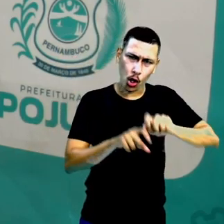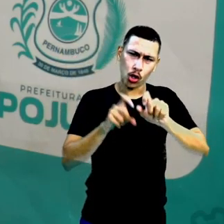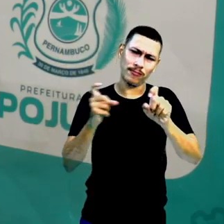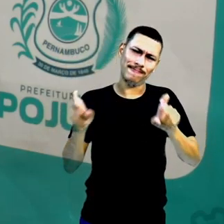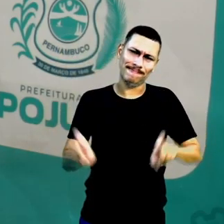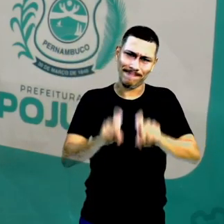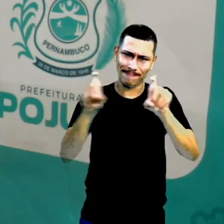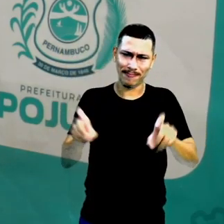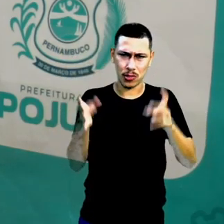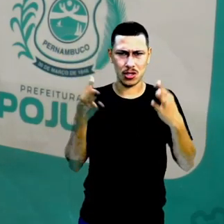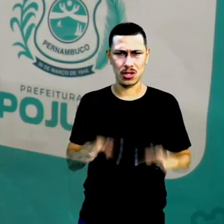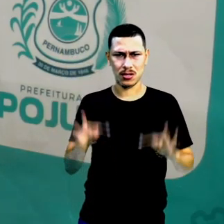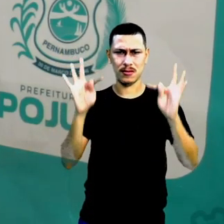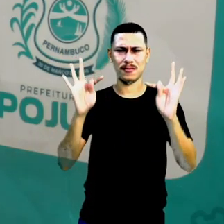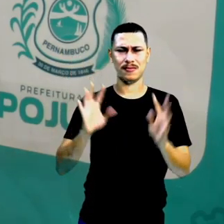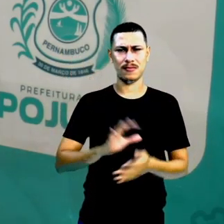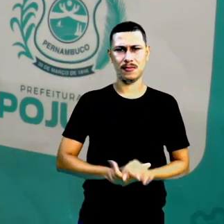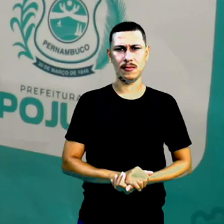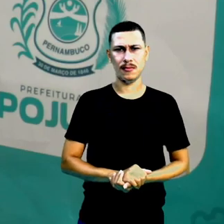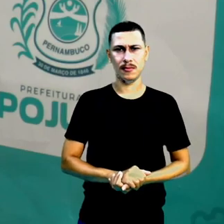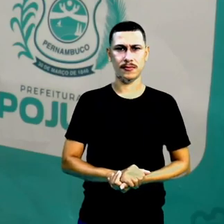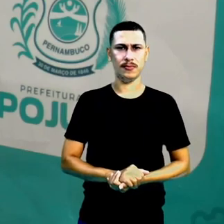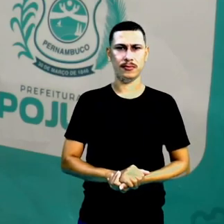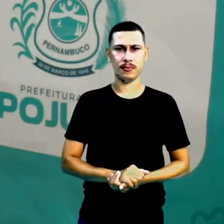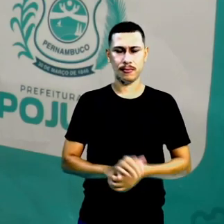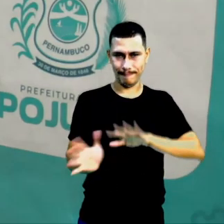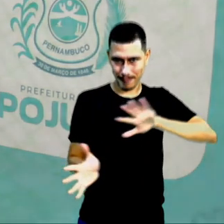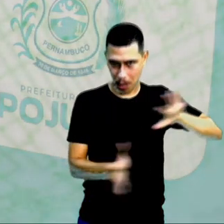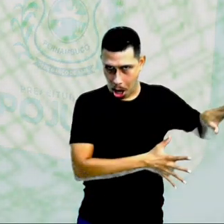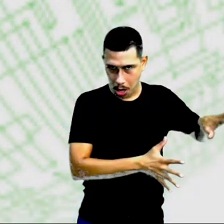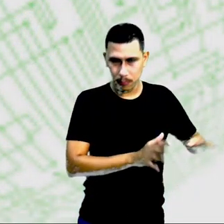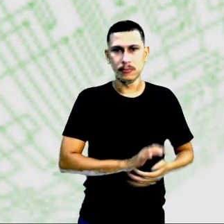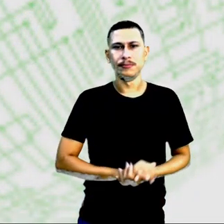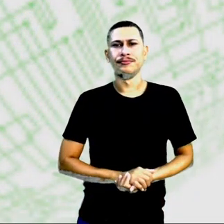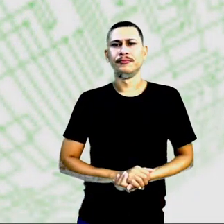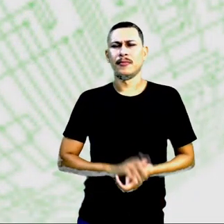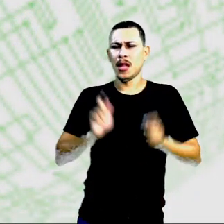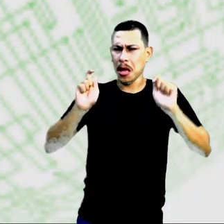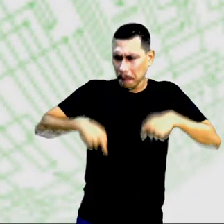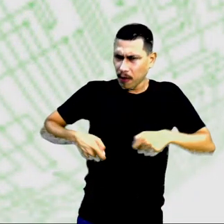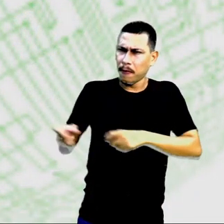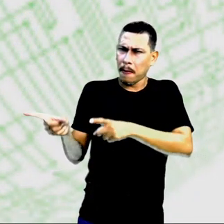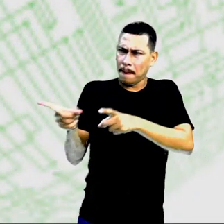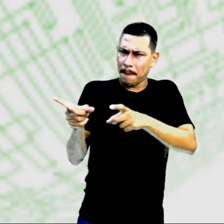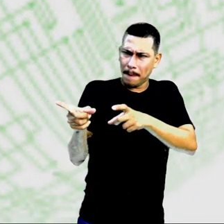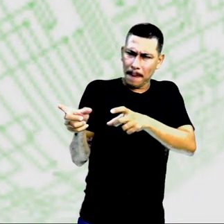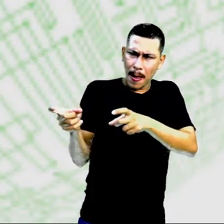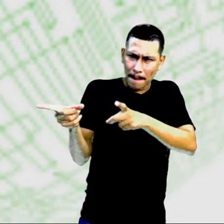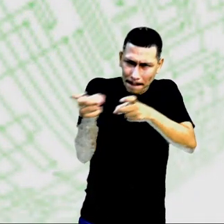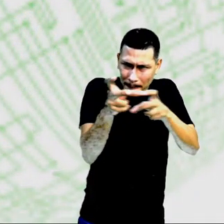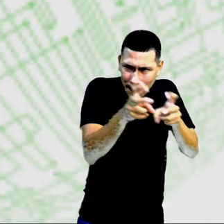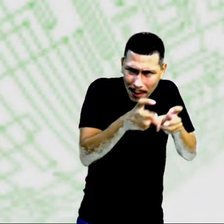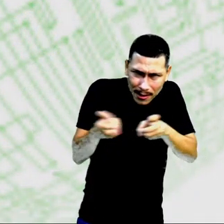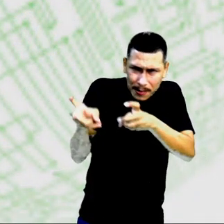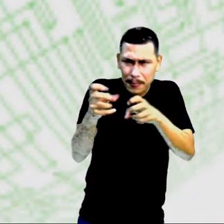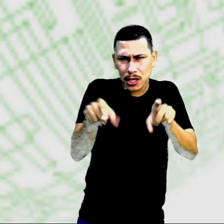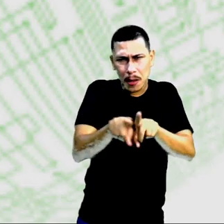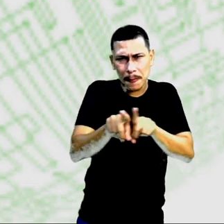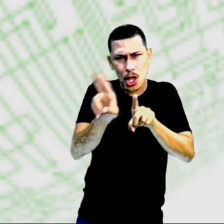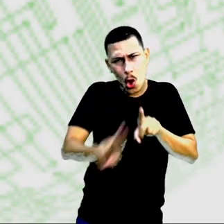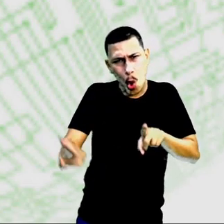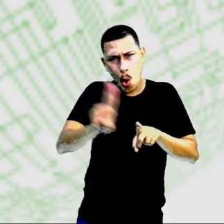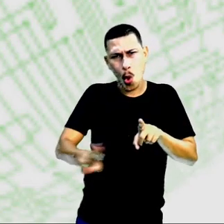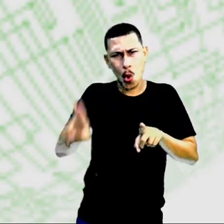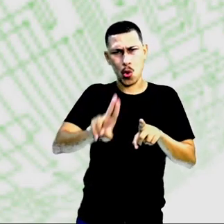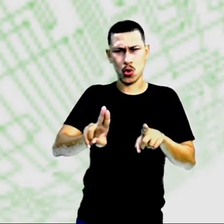Vamos observar também que o uso consciente das redes sociais. Se você que tem